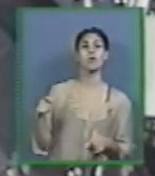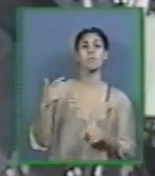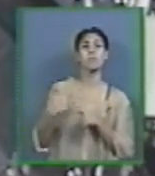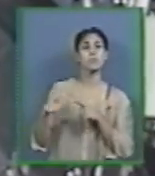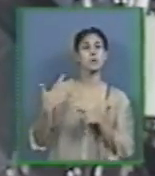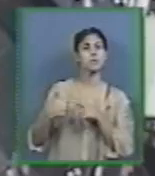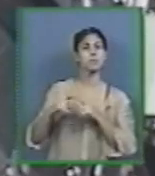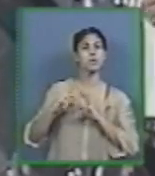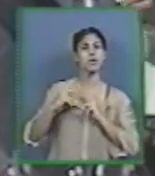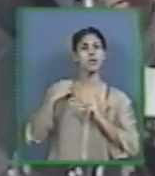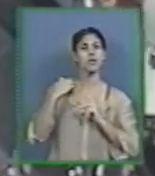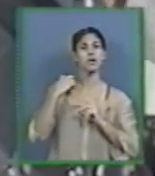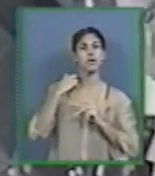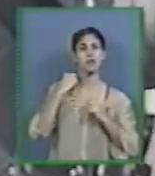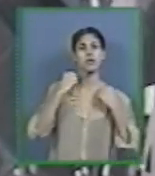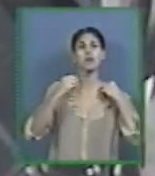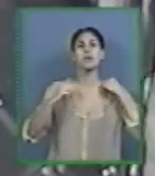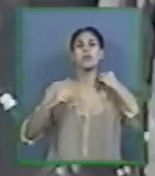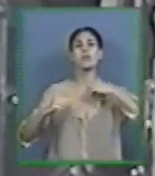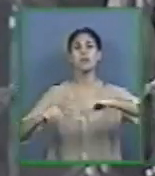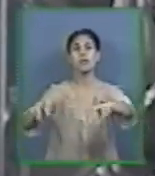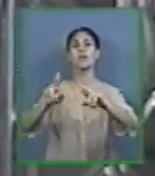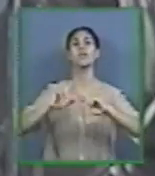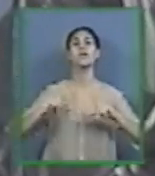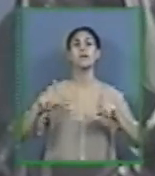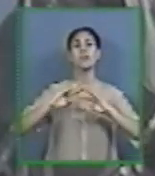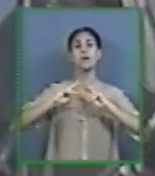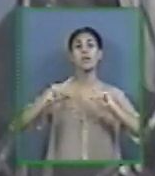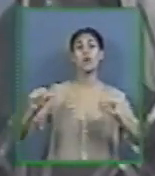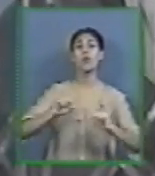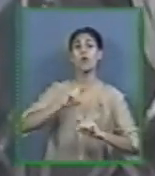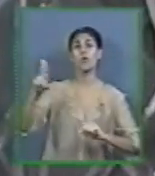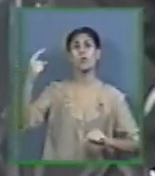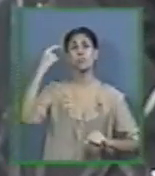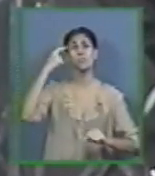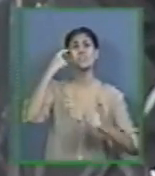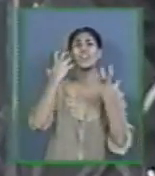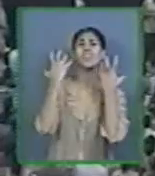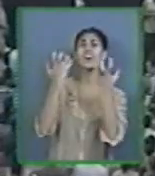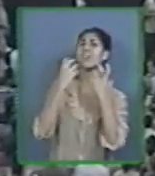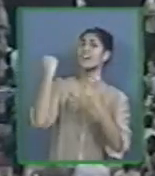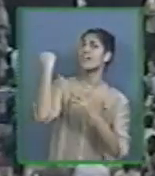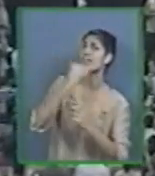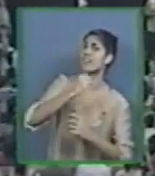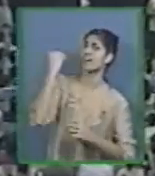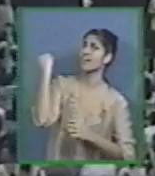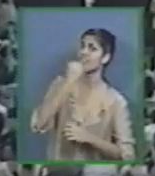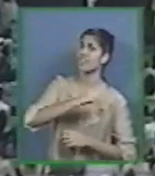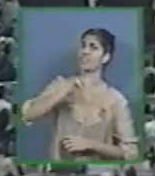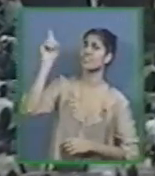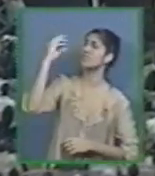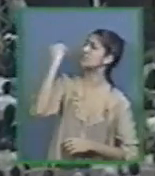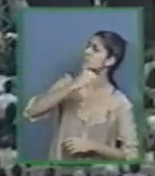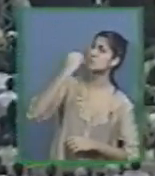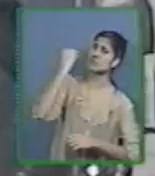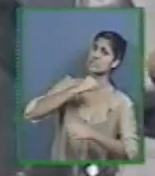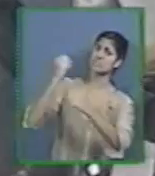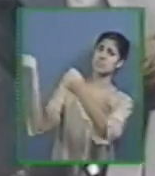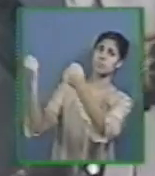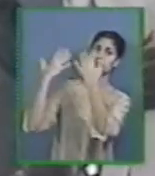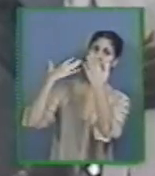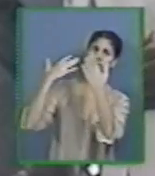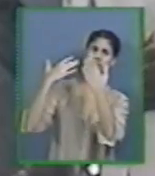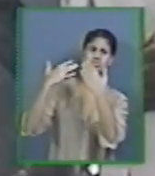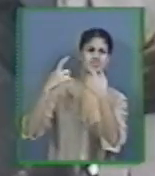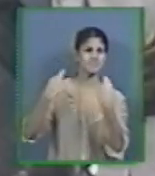Ou convencer ao Senhor Deus Para lhes conceder a bênção E nada disso é